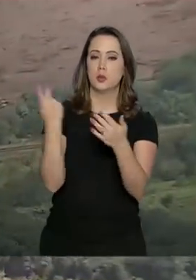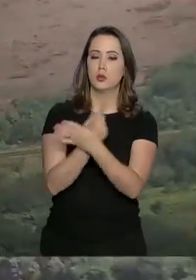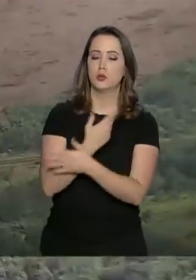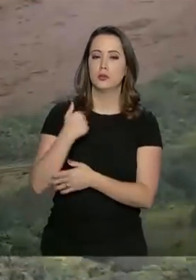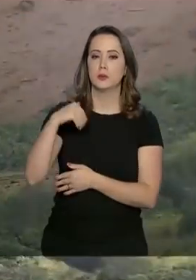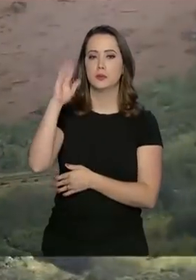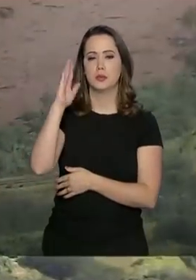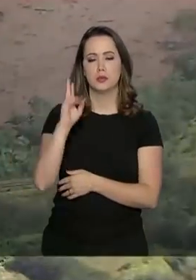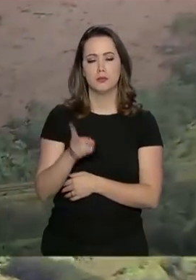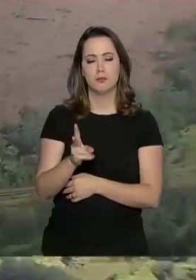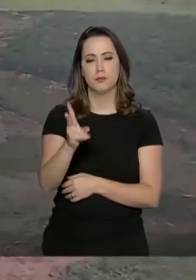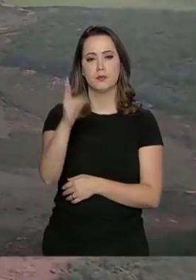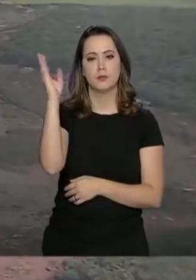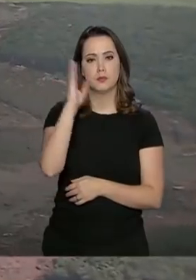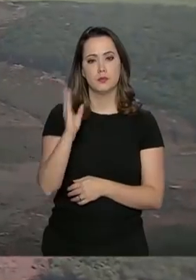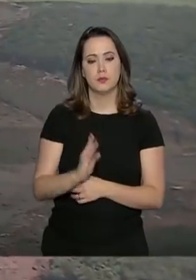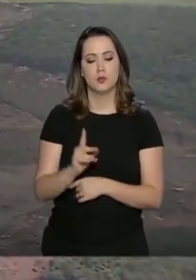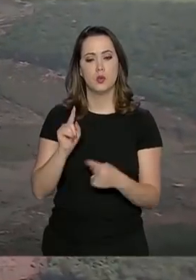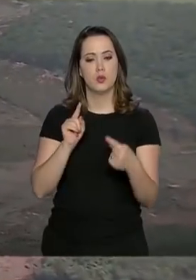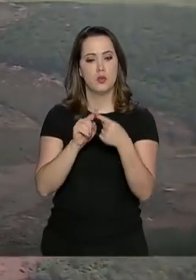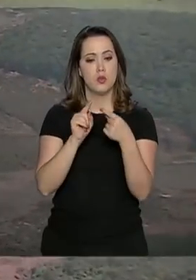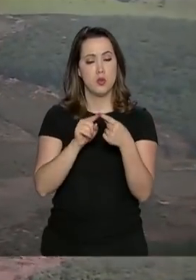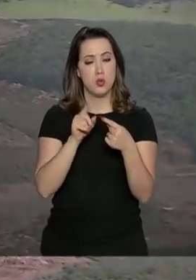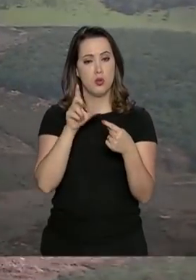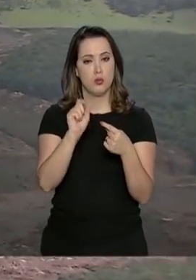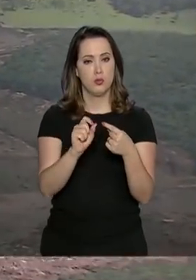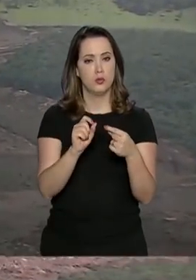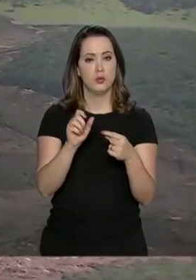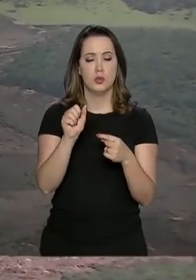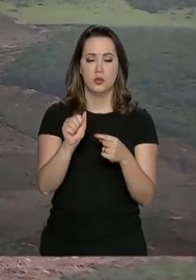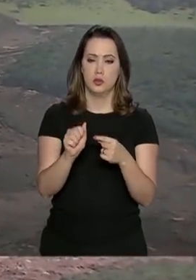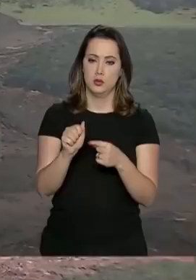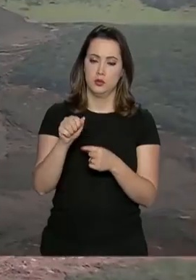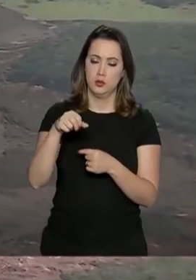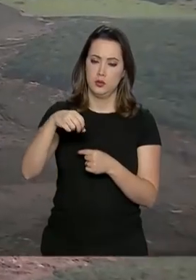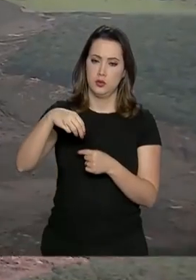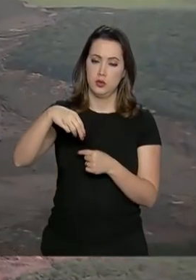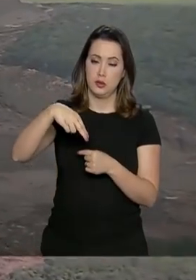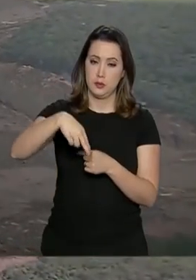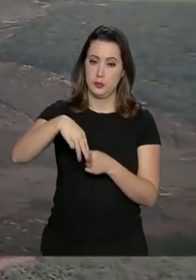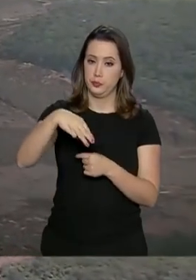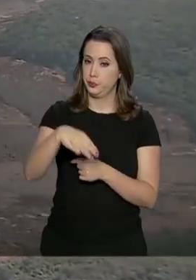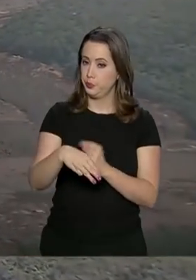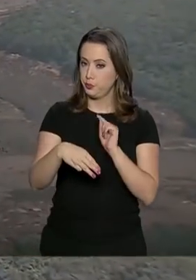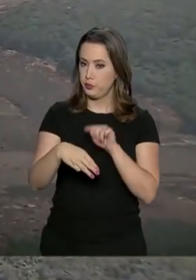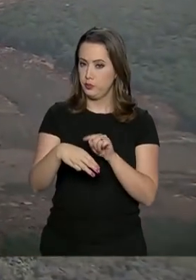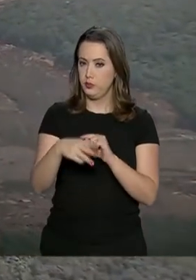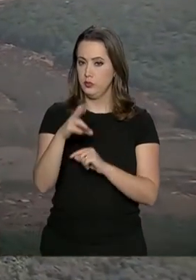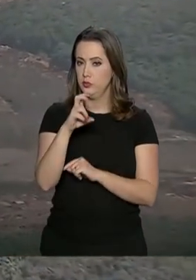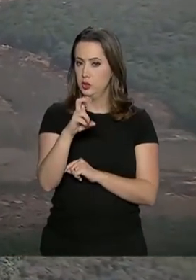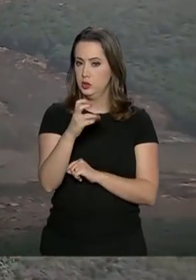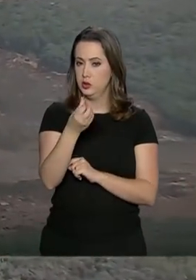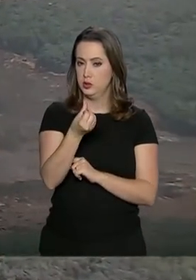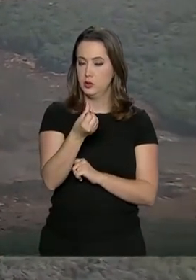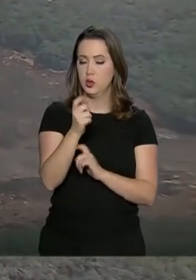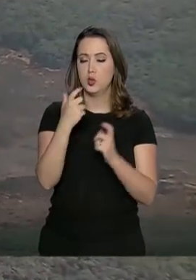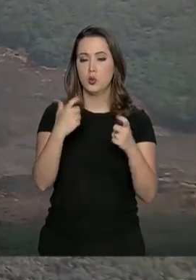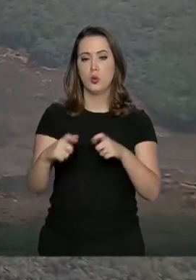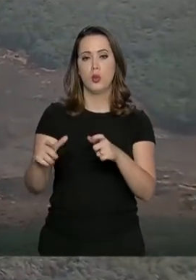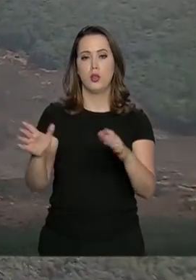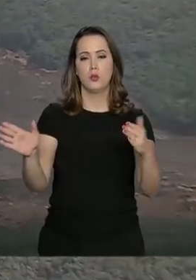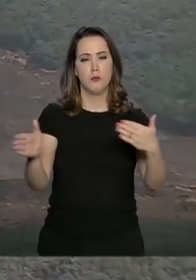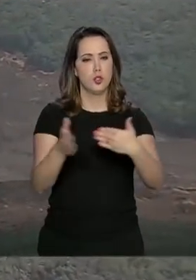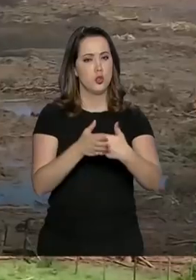intensificada no Brasil. De acordo com a Agência Nacional de Mineração, 56 barragens foram